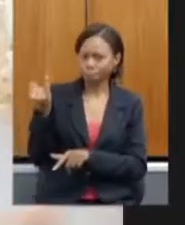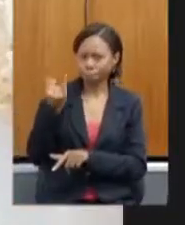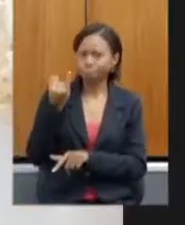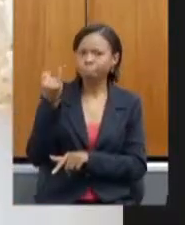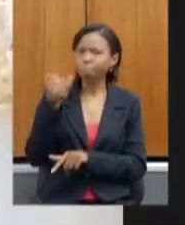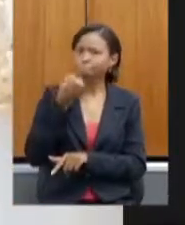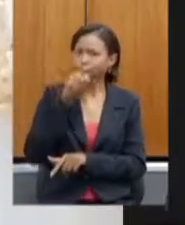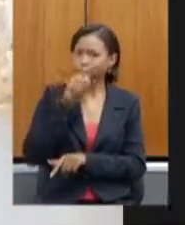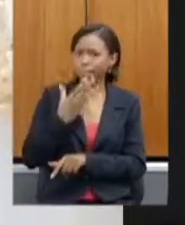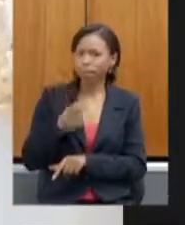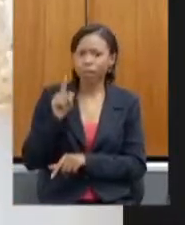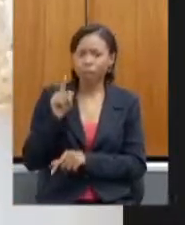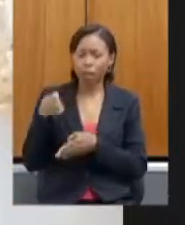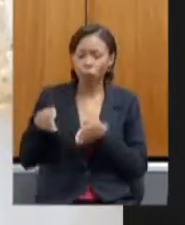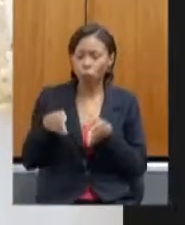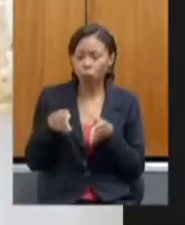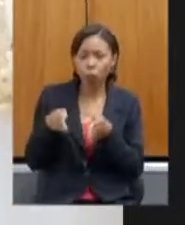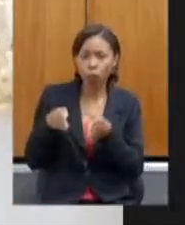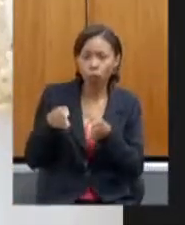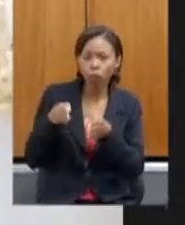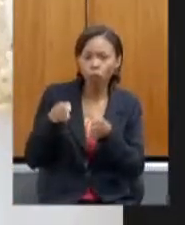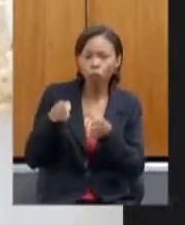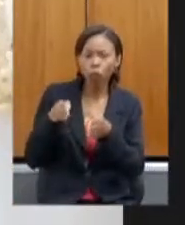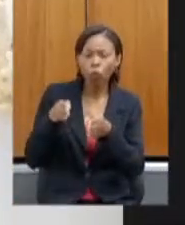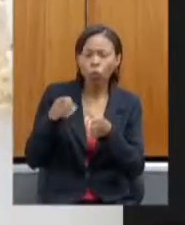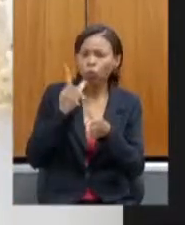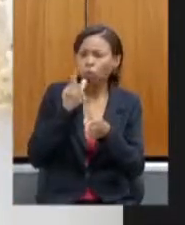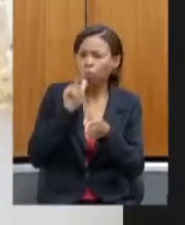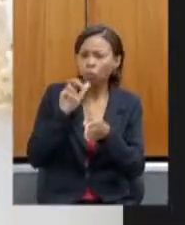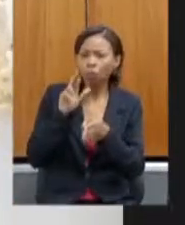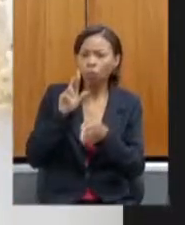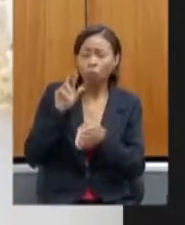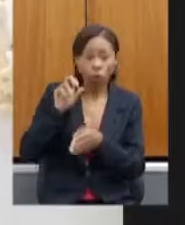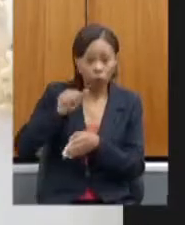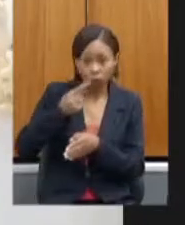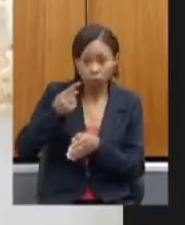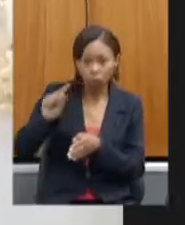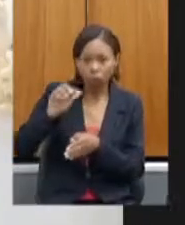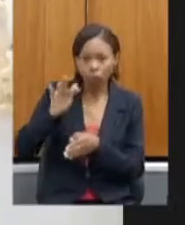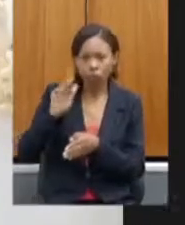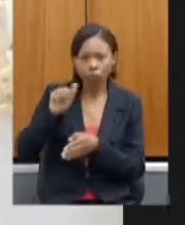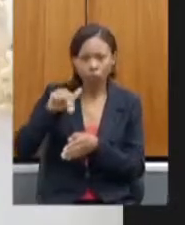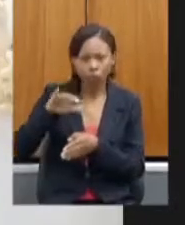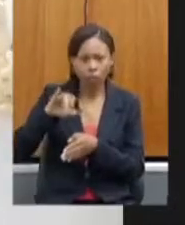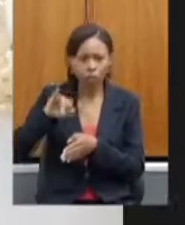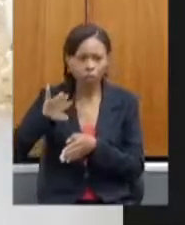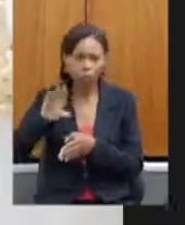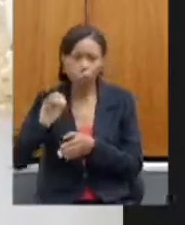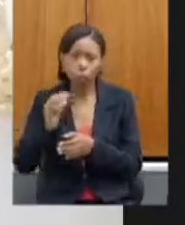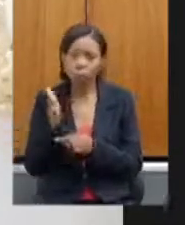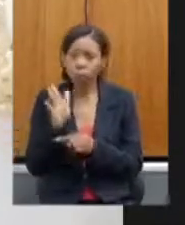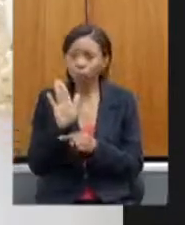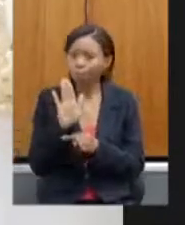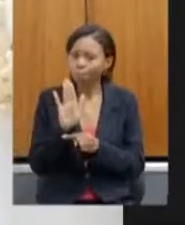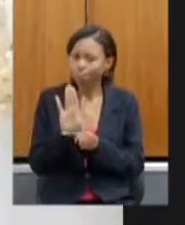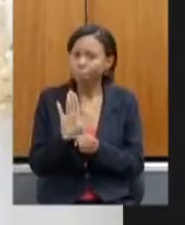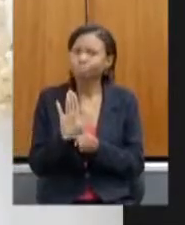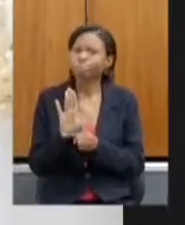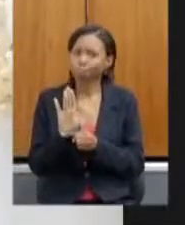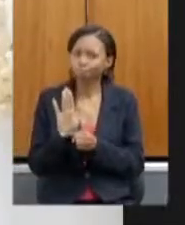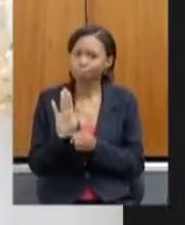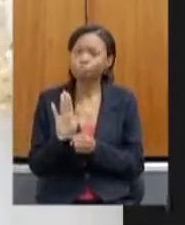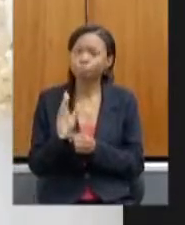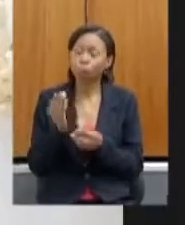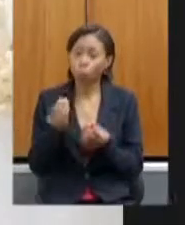propicia geração de riqueza no nosso nordeste brasileiro, e muitas vezes nós vemos a oportunidade passar entre as mãos